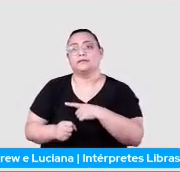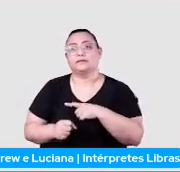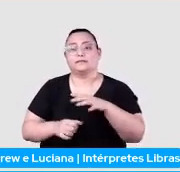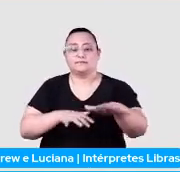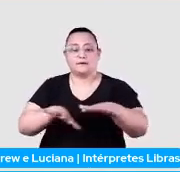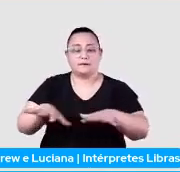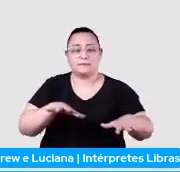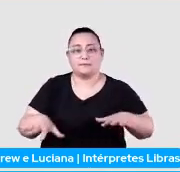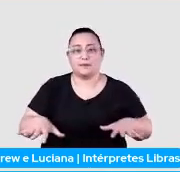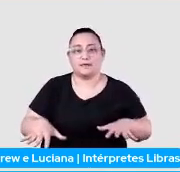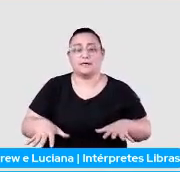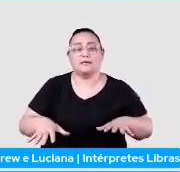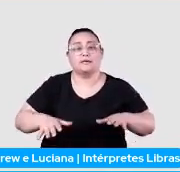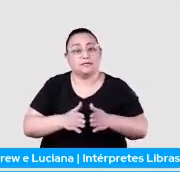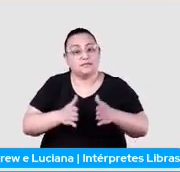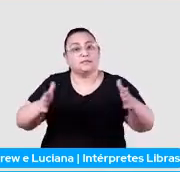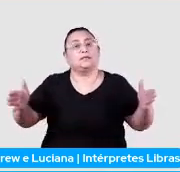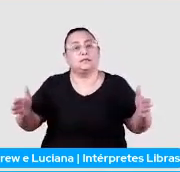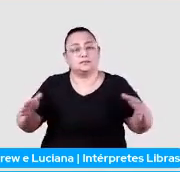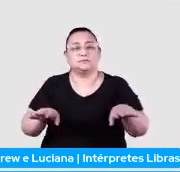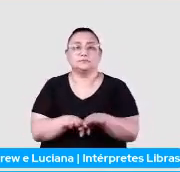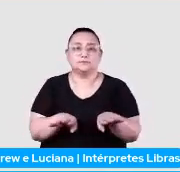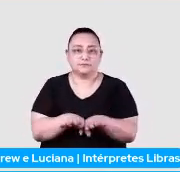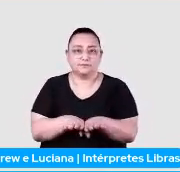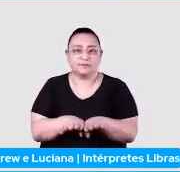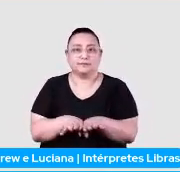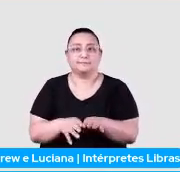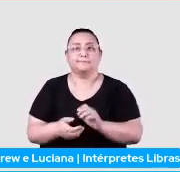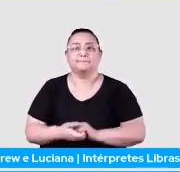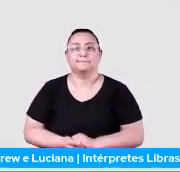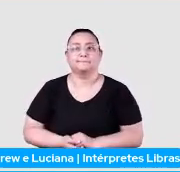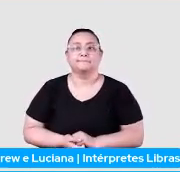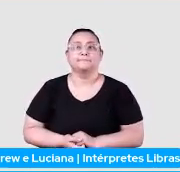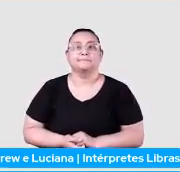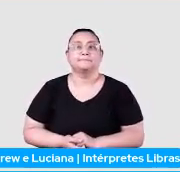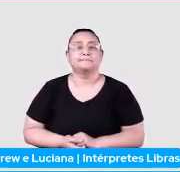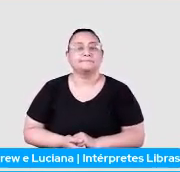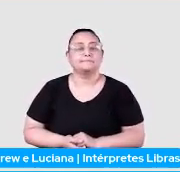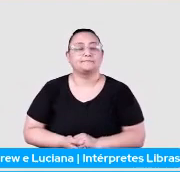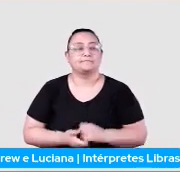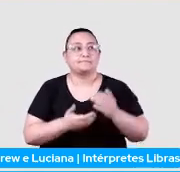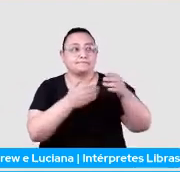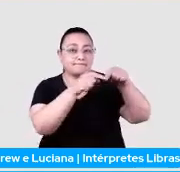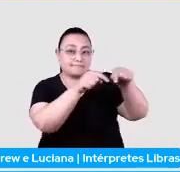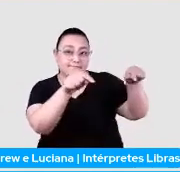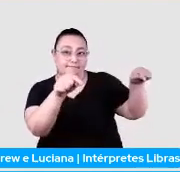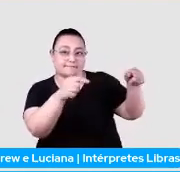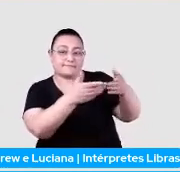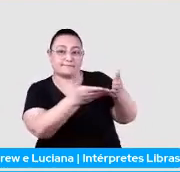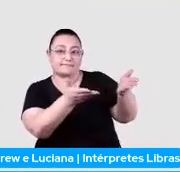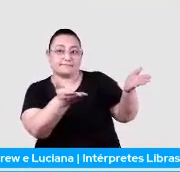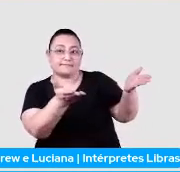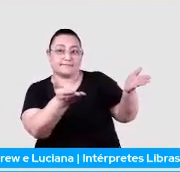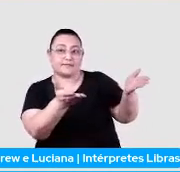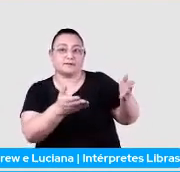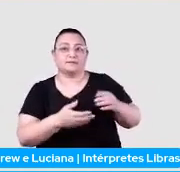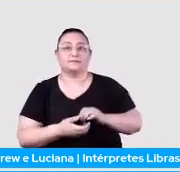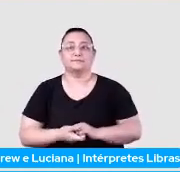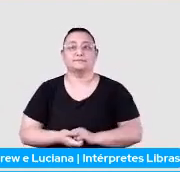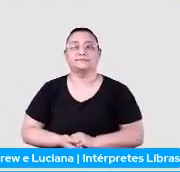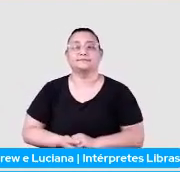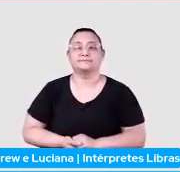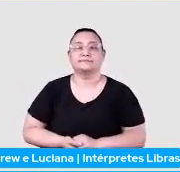formato densos, né? Que é o nosso one hot e o nosso como é que é? O word level representation,